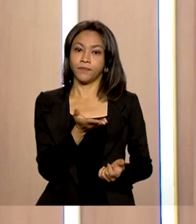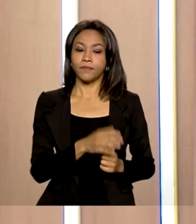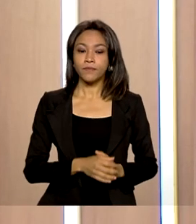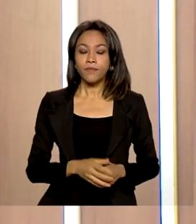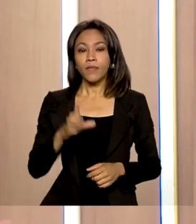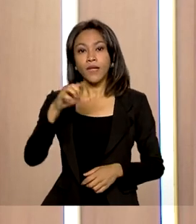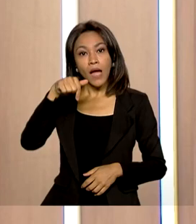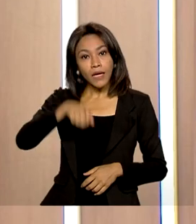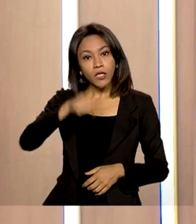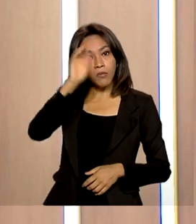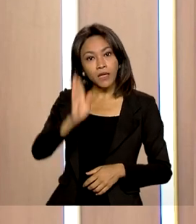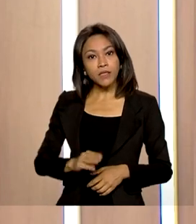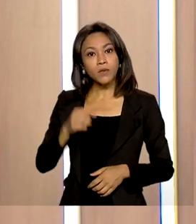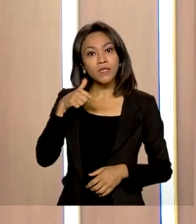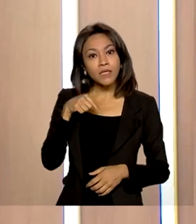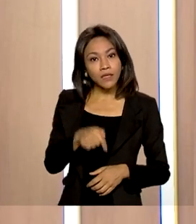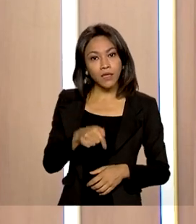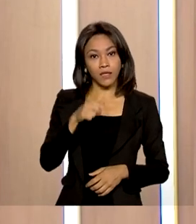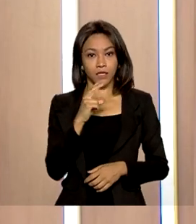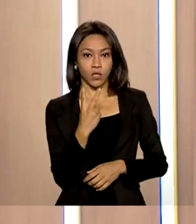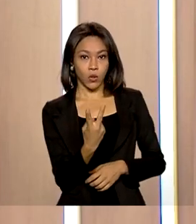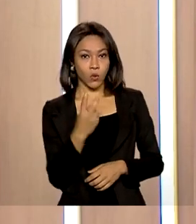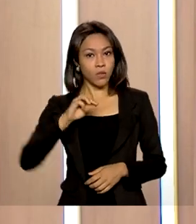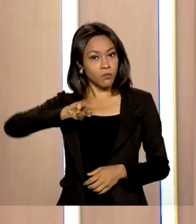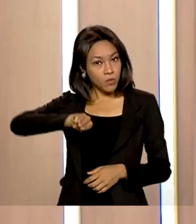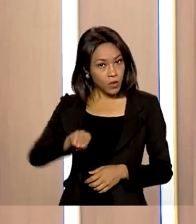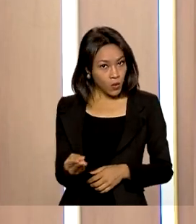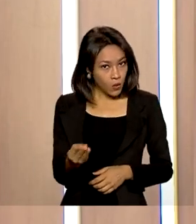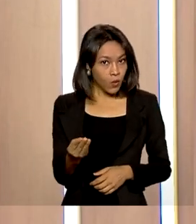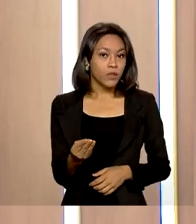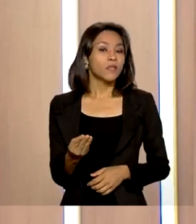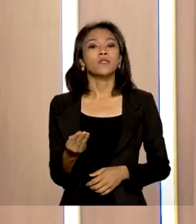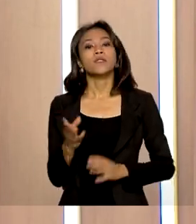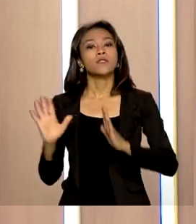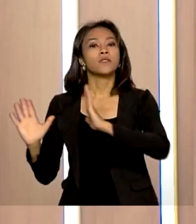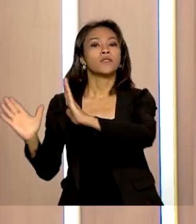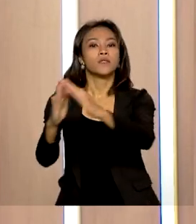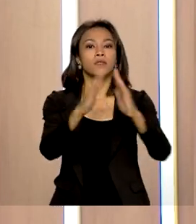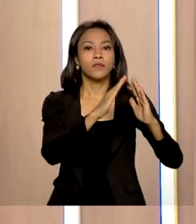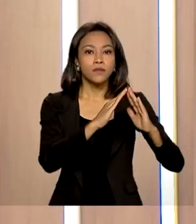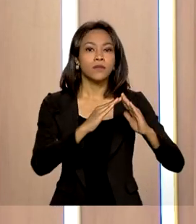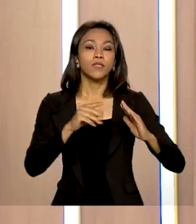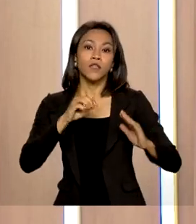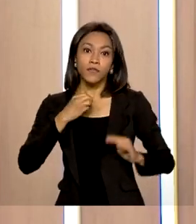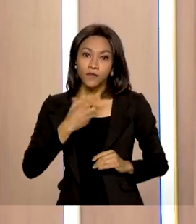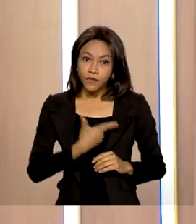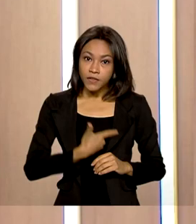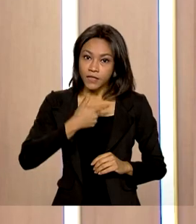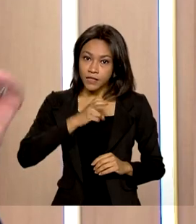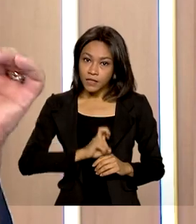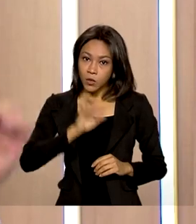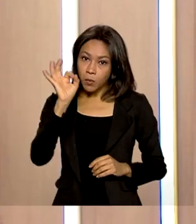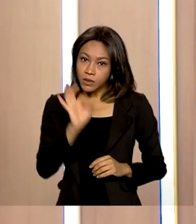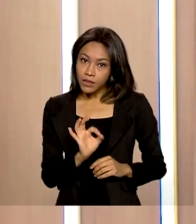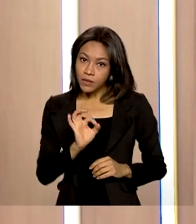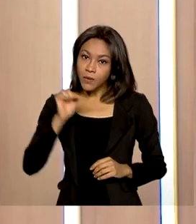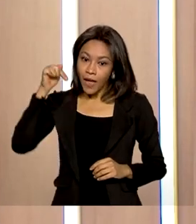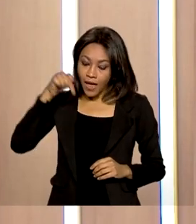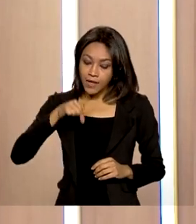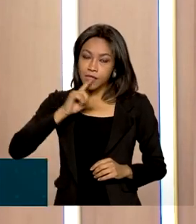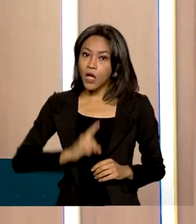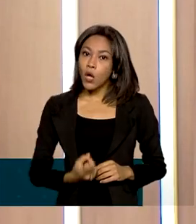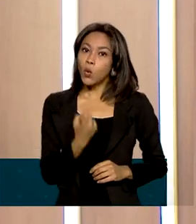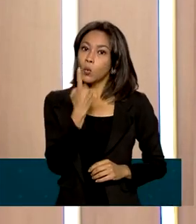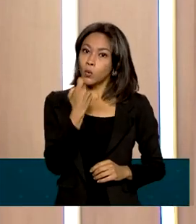Existem no Brasil hoje cerca de R 72 milhões de domicílios, dos quais, em 25%, o idoso é o único